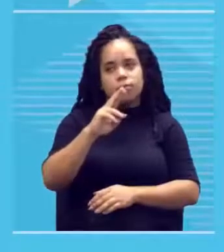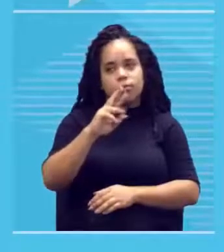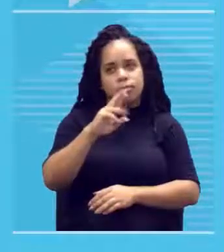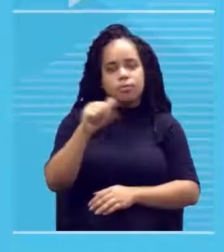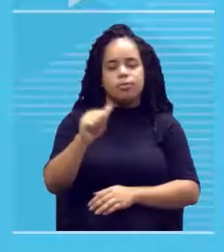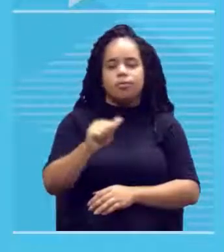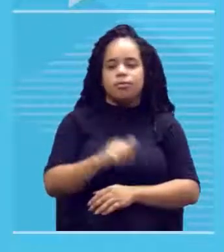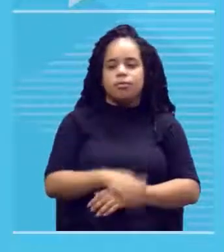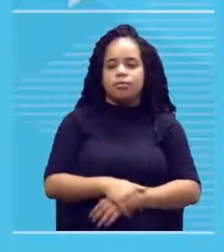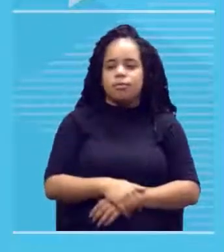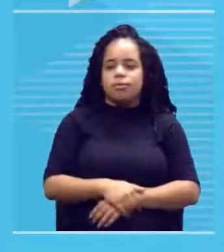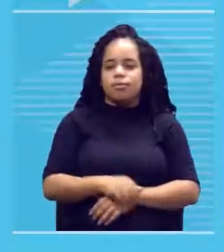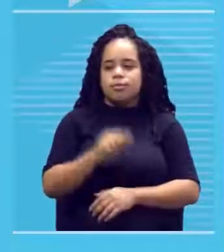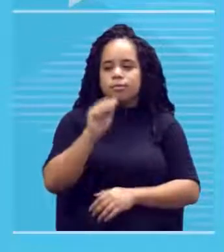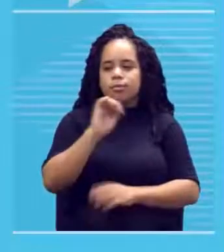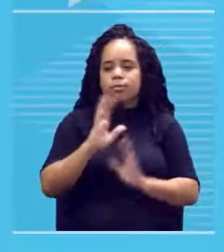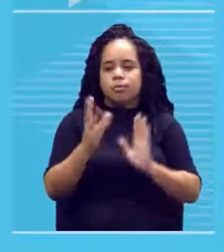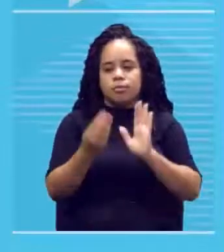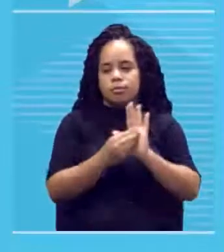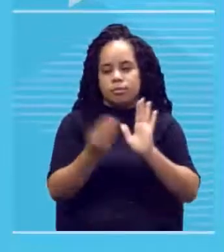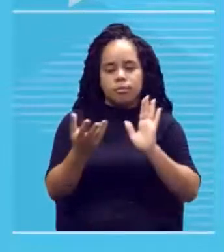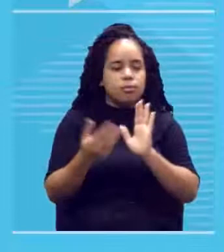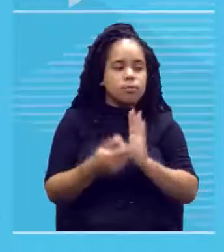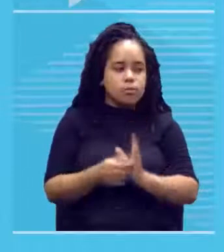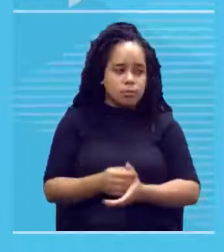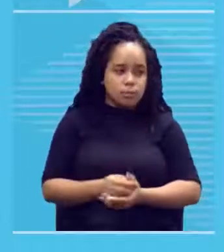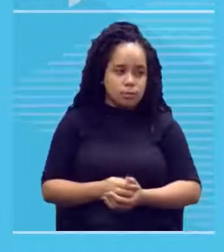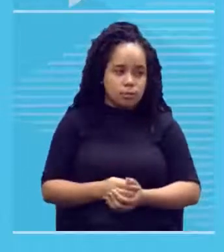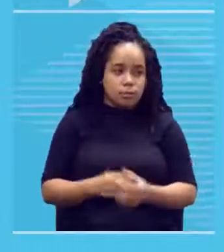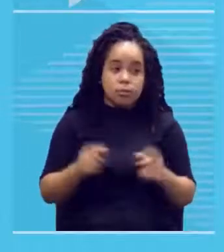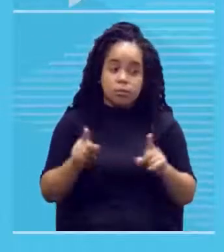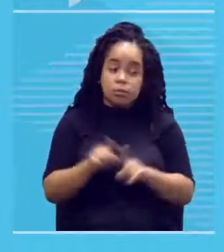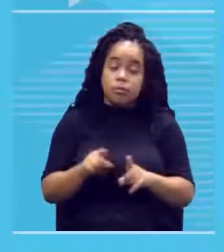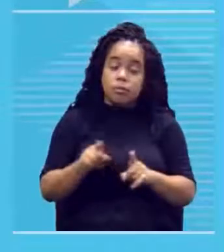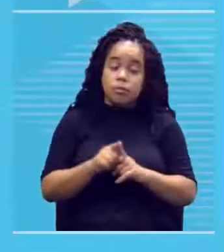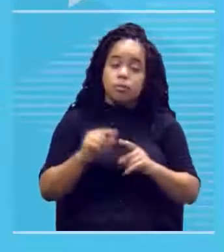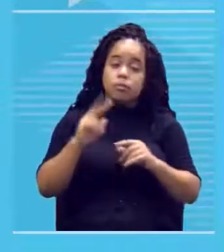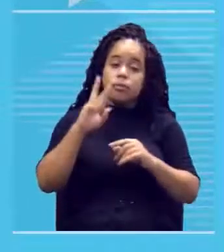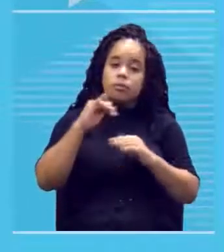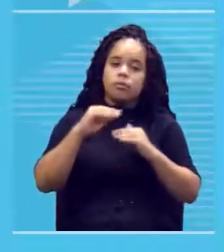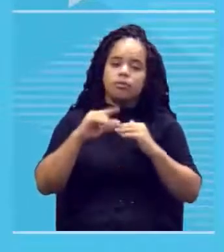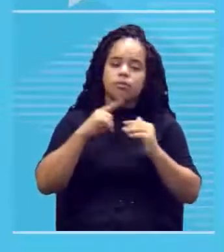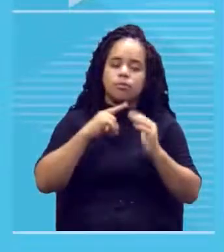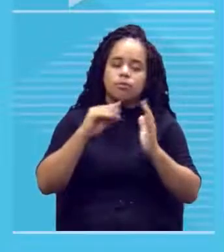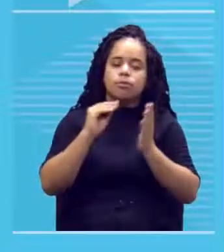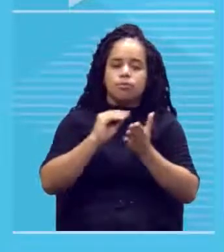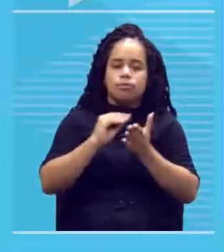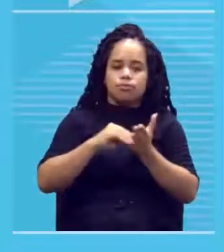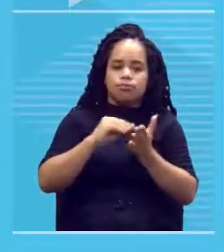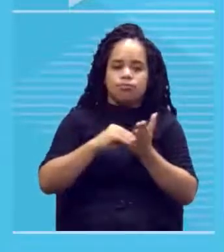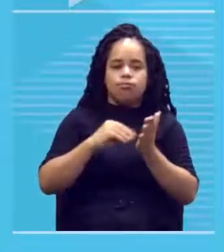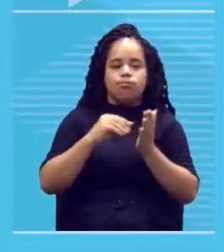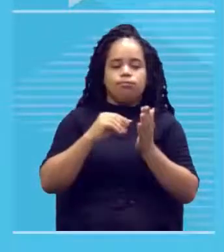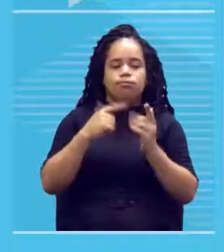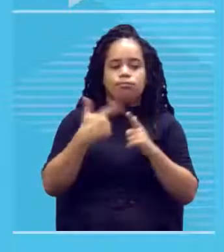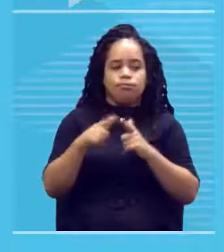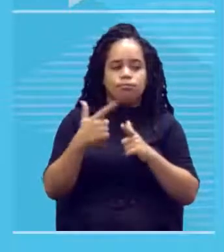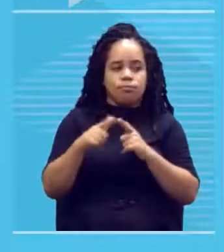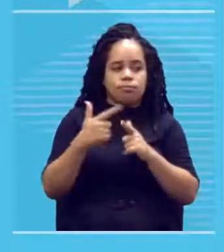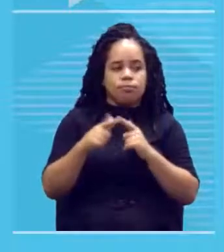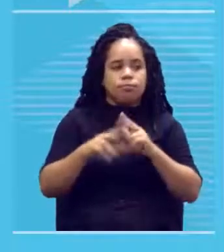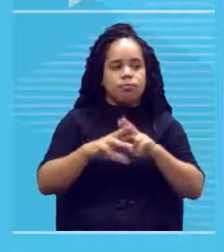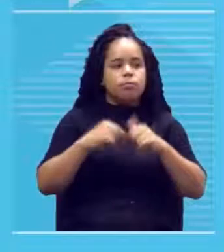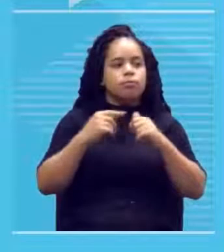bastante. Bom, aí isso foi entrando em declínio por causa da fotografia, o que torna a coisa toda